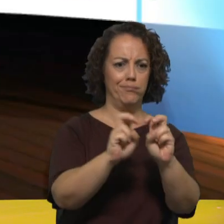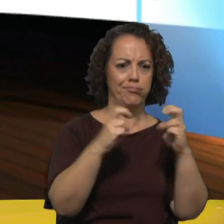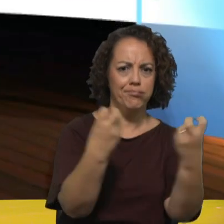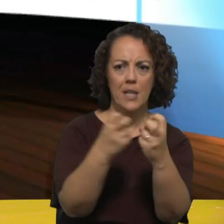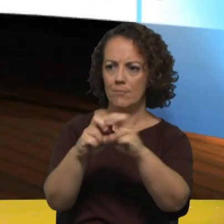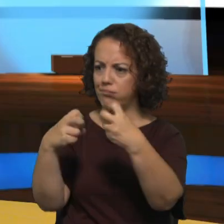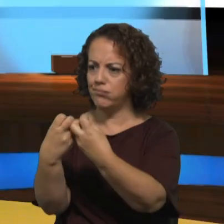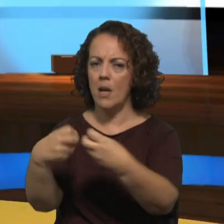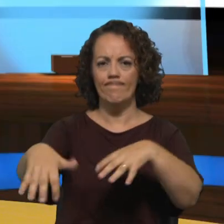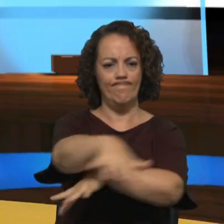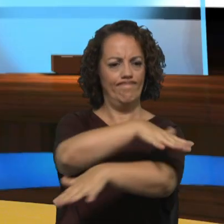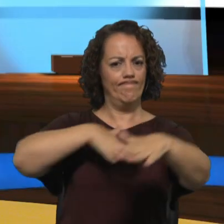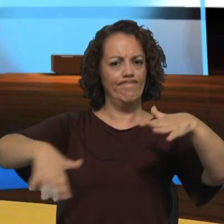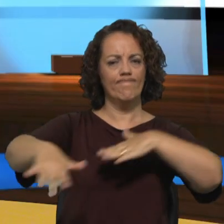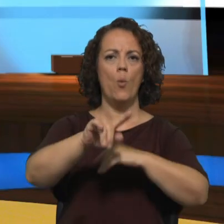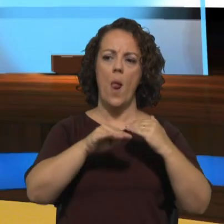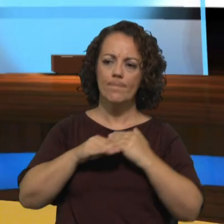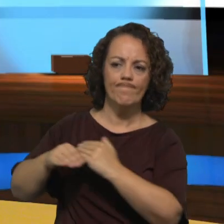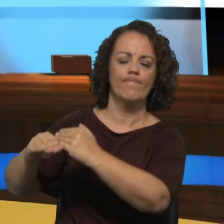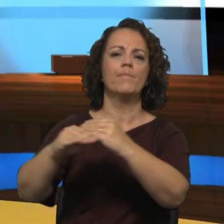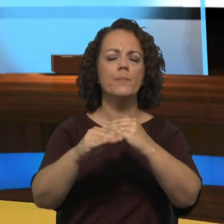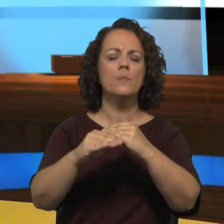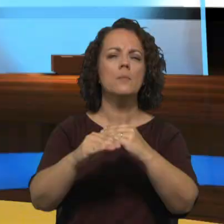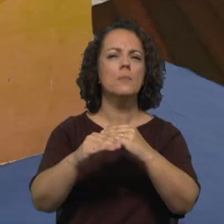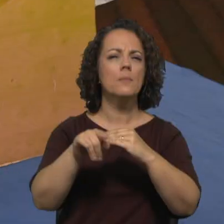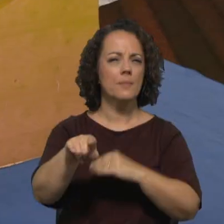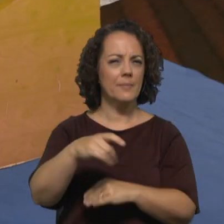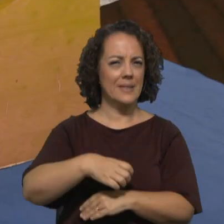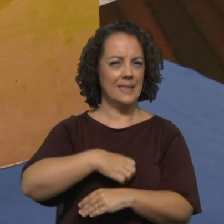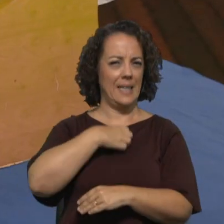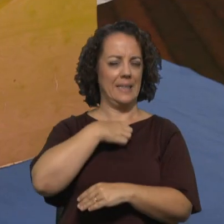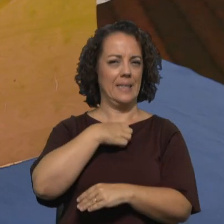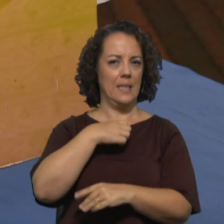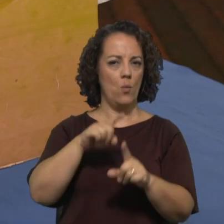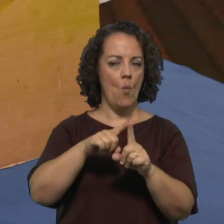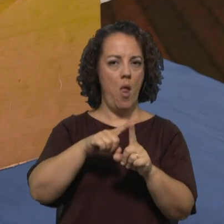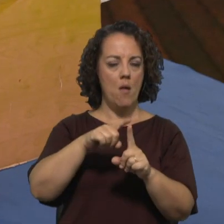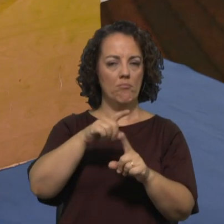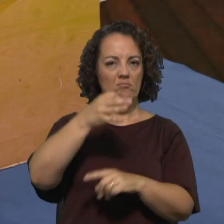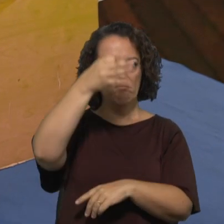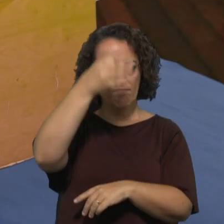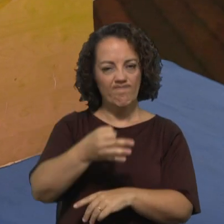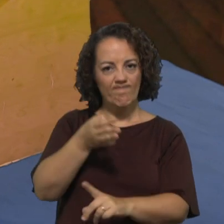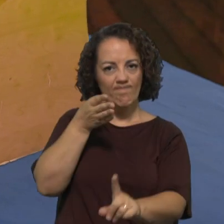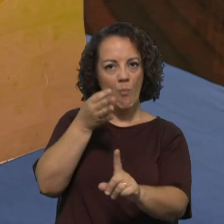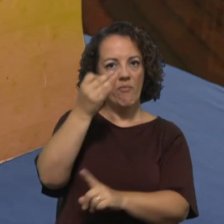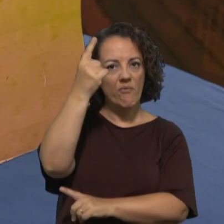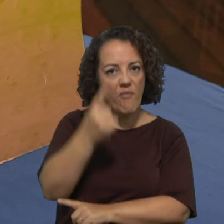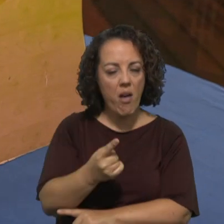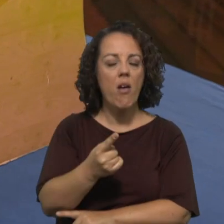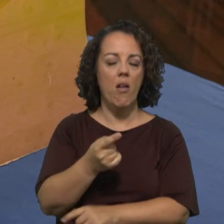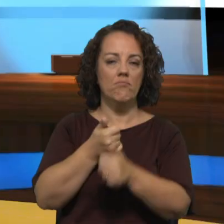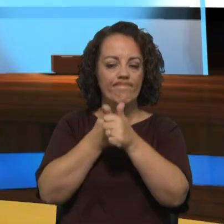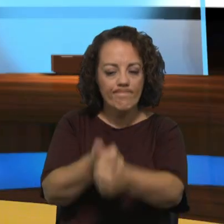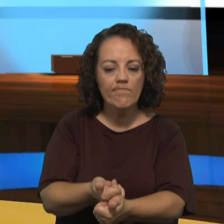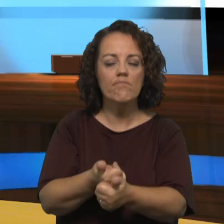a preocupação de fidelidade àquilo que chegou a Roma, ao fim e ao cabo, e que partiu das comunidades cristãs, de todo este processo de